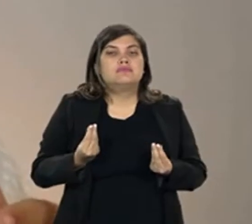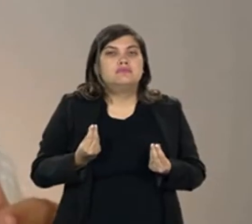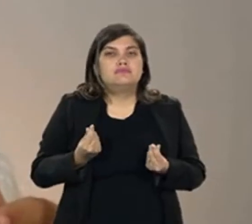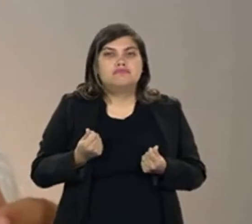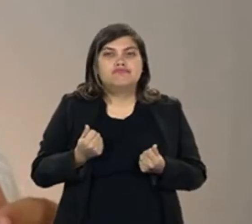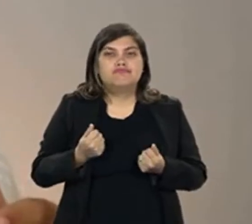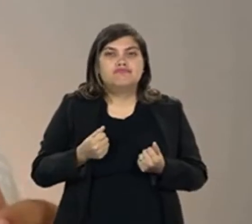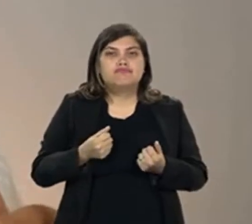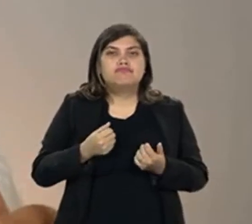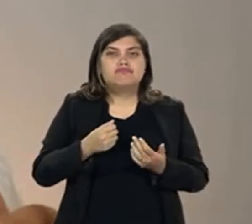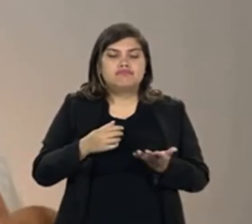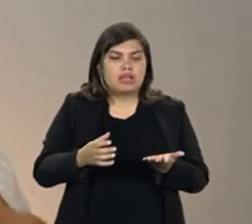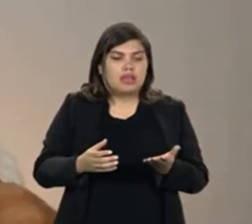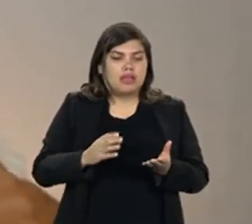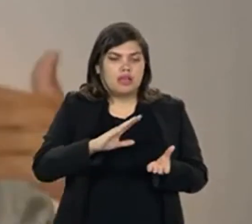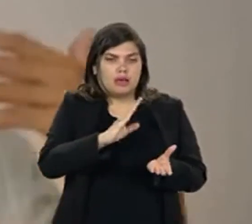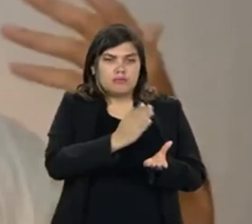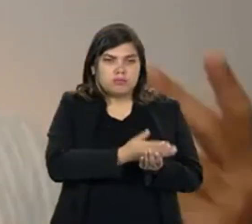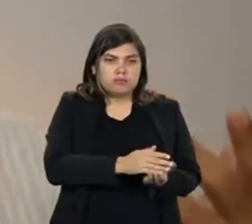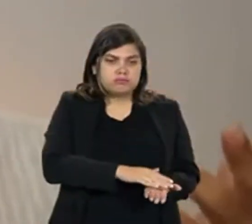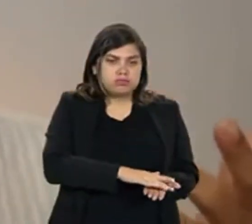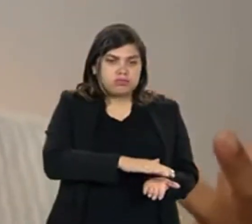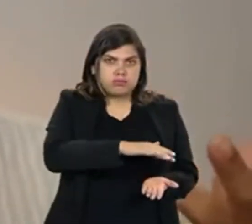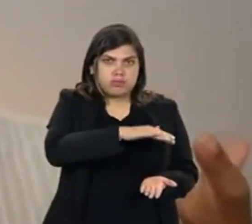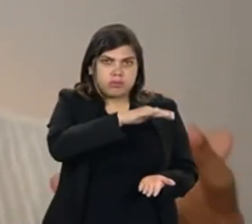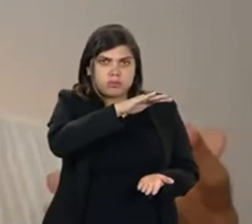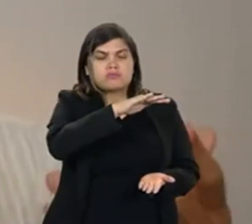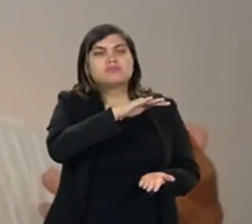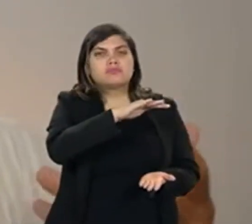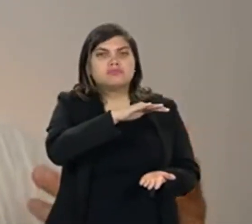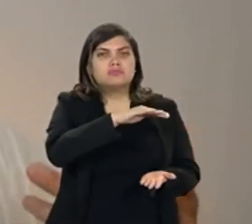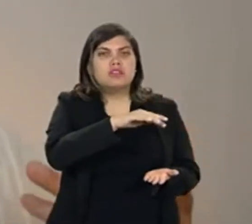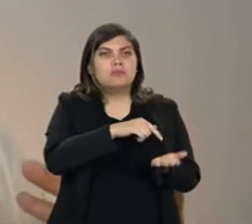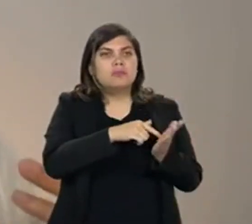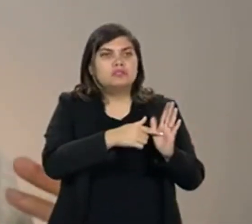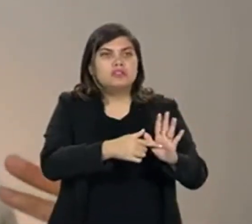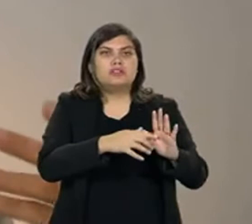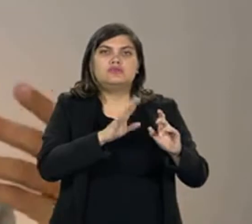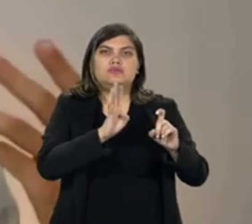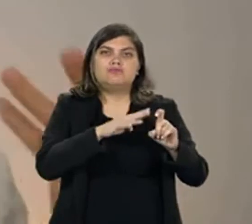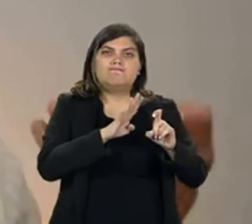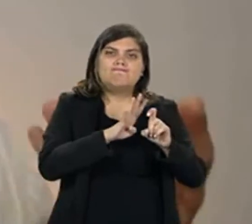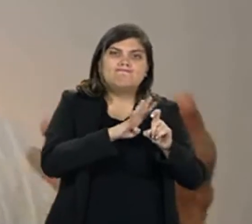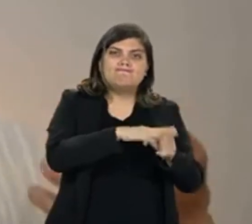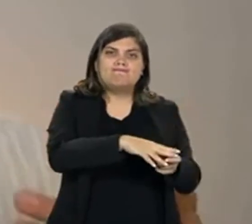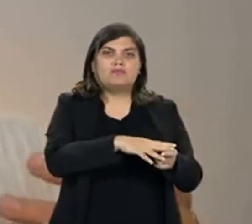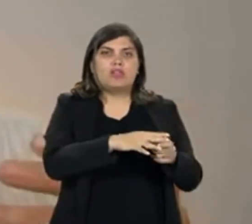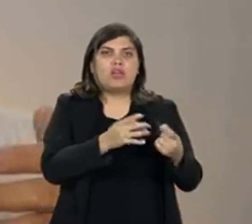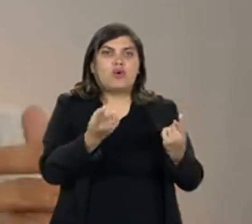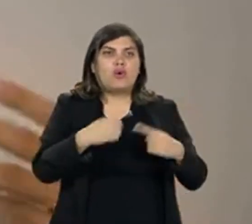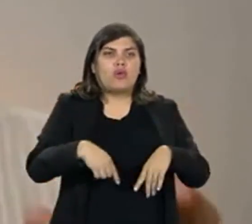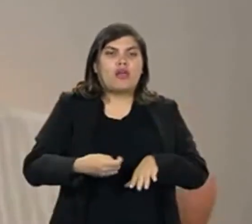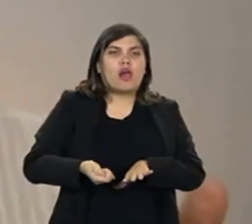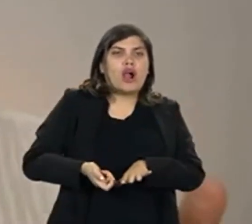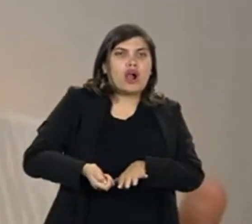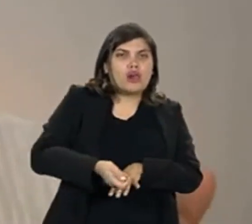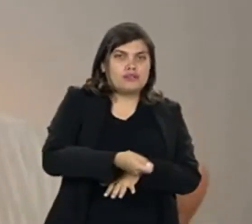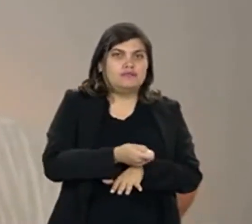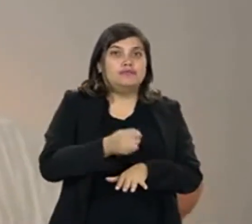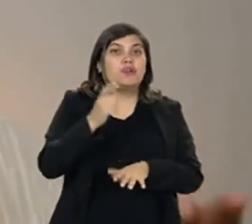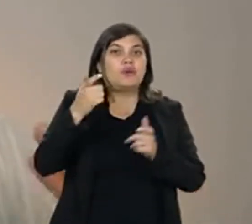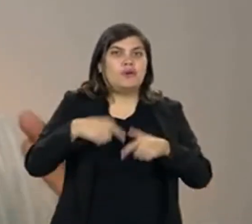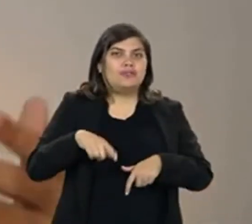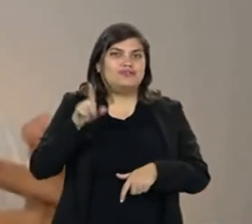acervo muito maior de desmitificações de combate a